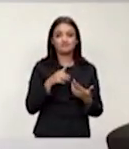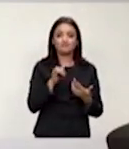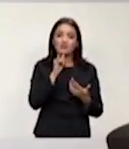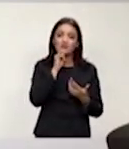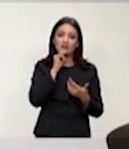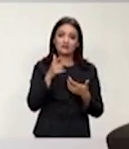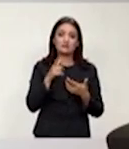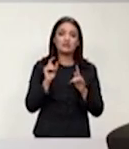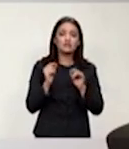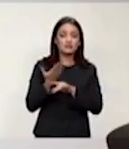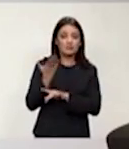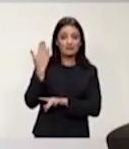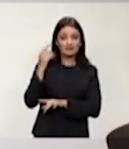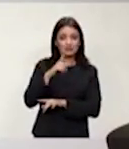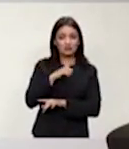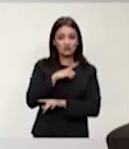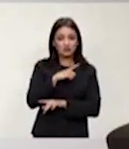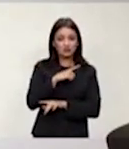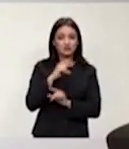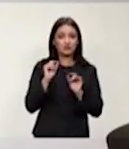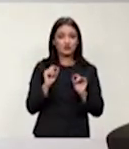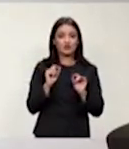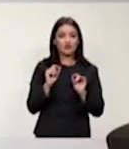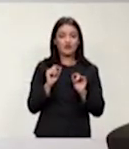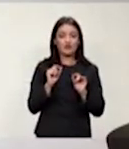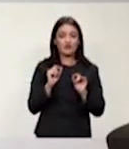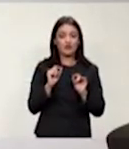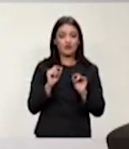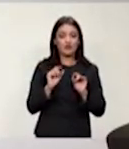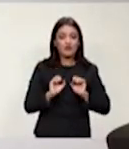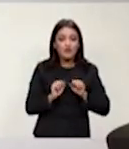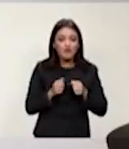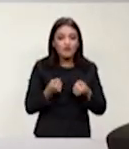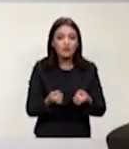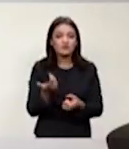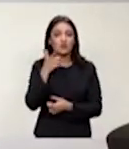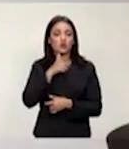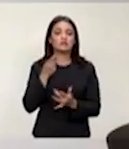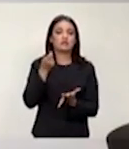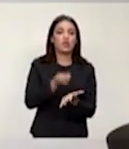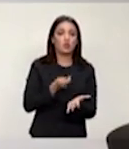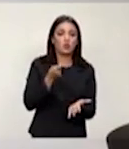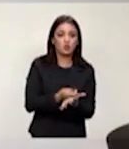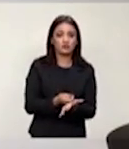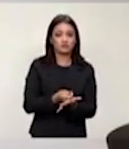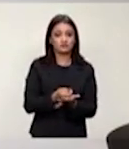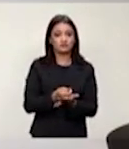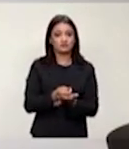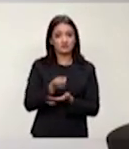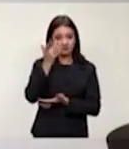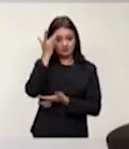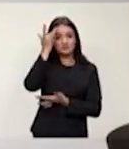o que eu tinha, na verdade, à época, era força para lutar. Não foi fácil.